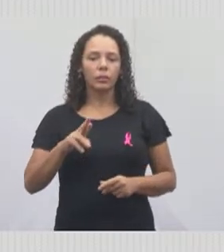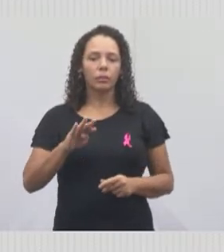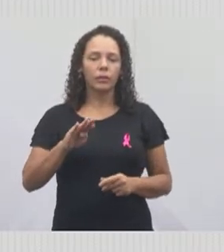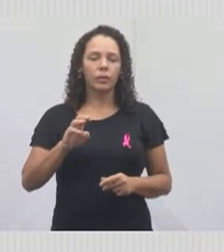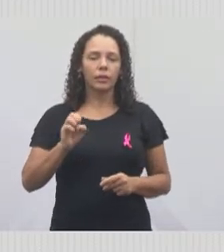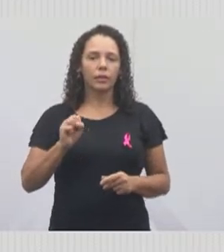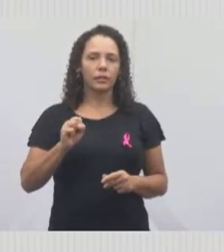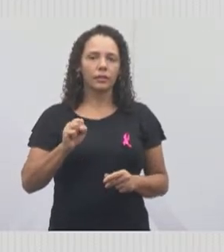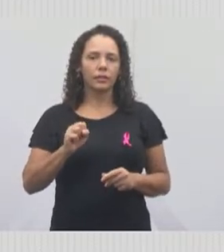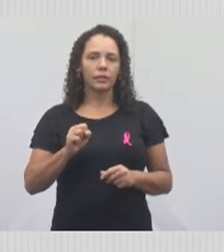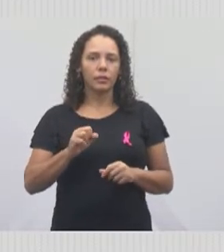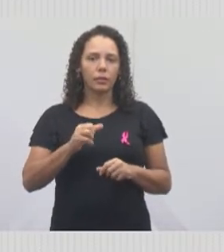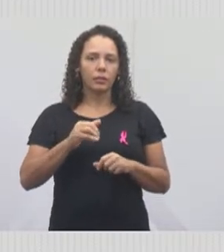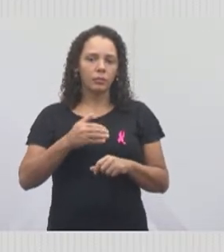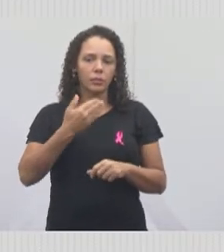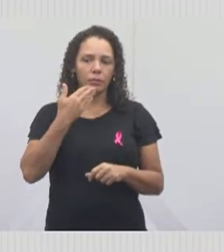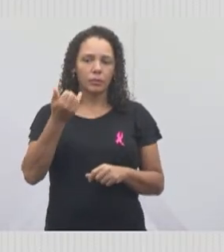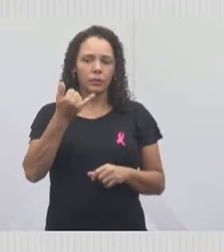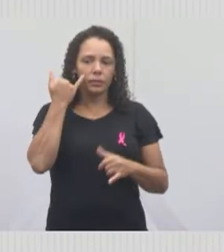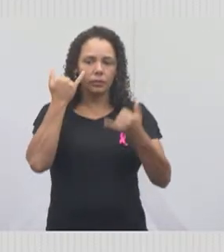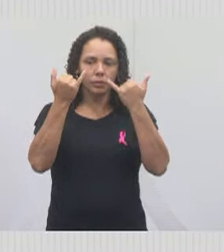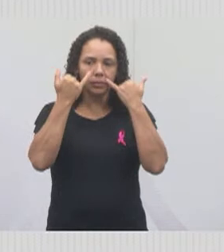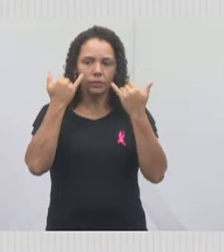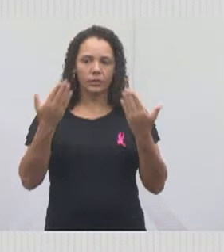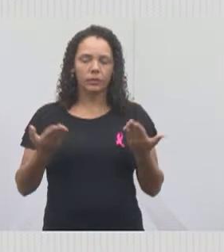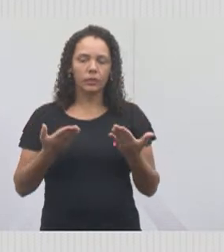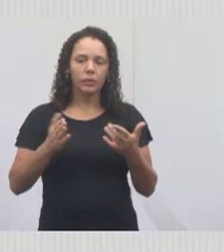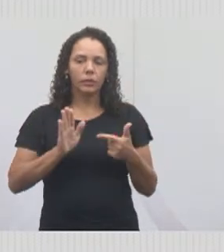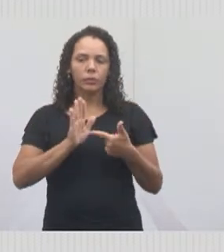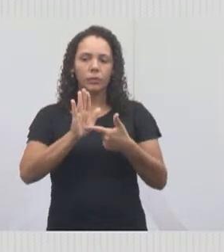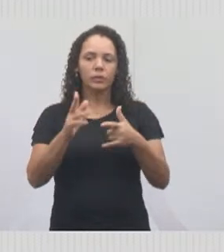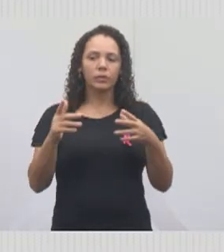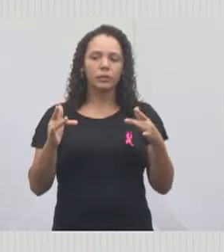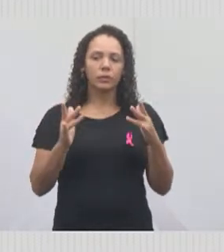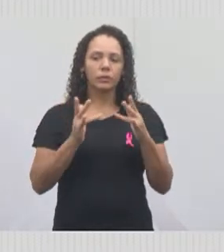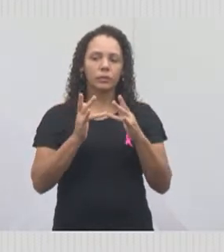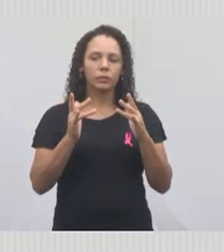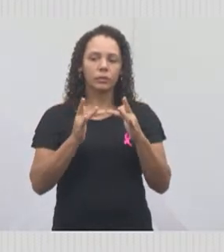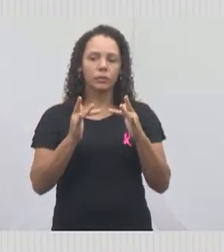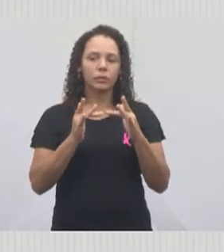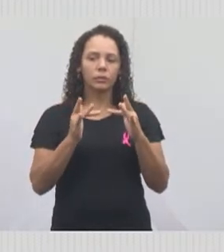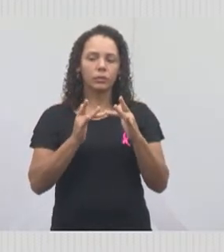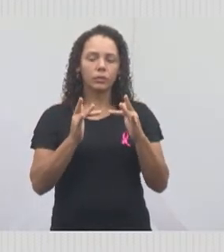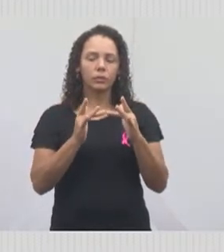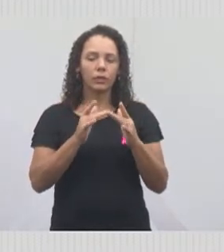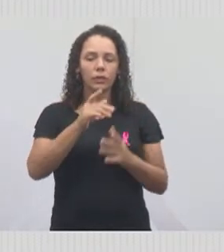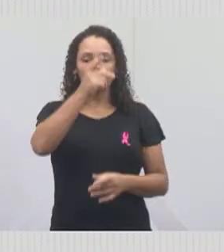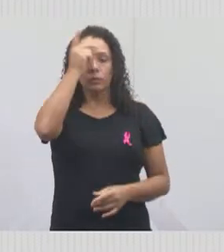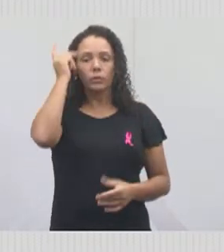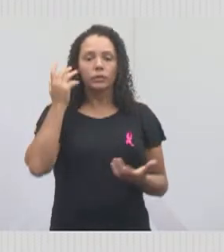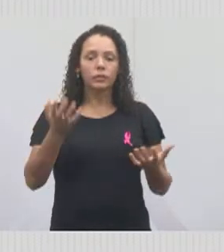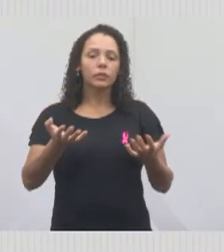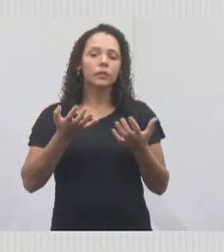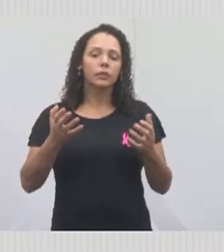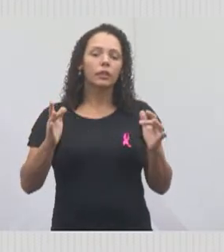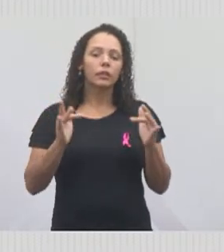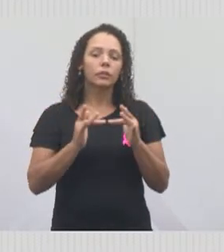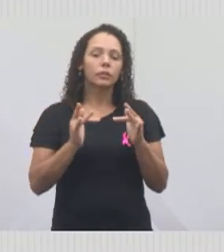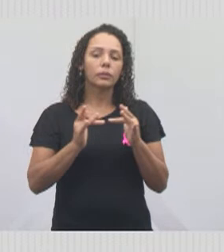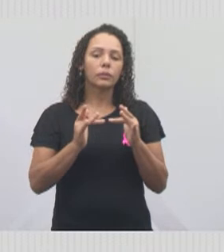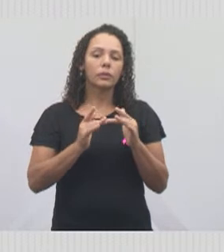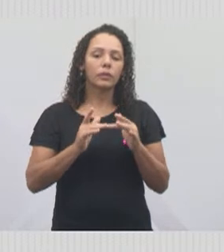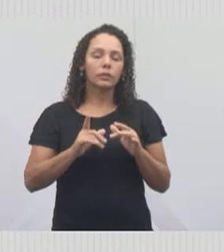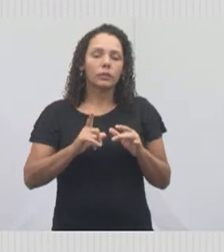melhor, tá ok? Bom, agora queria que passasse os nossos contatos, as pessoas que queiram entrar em contato com a gente,